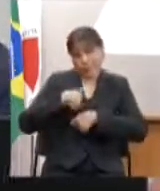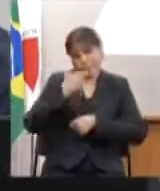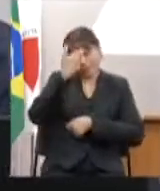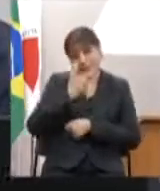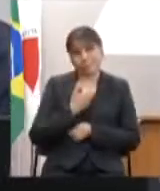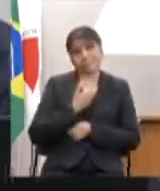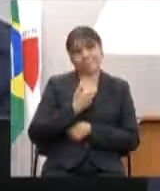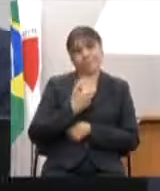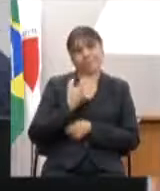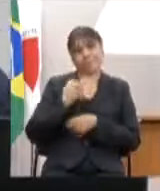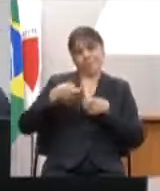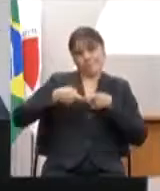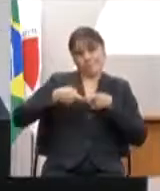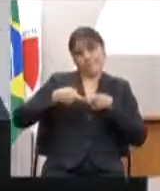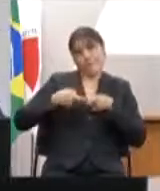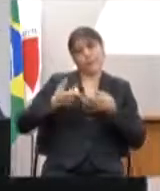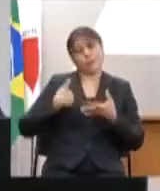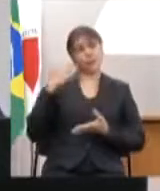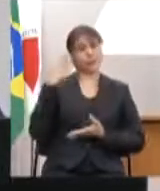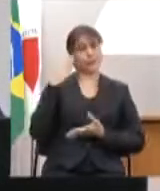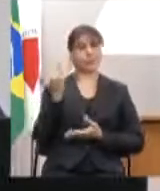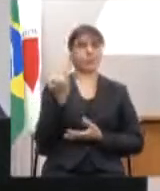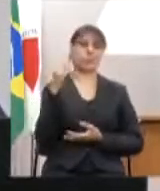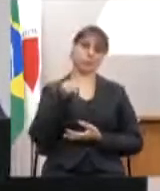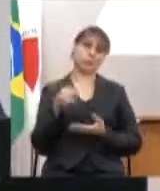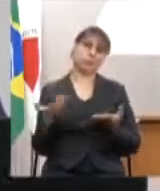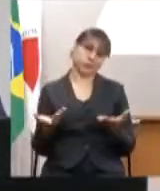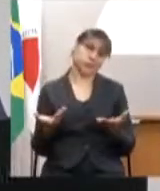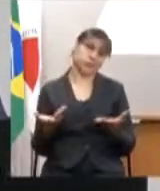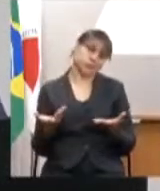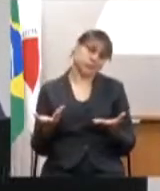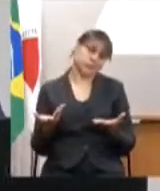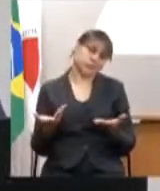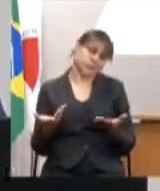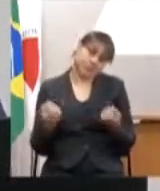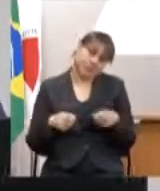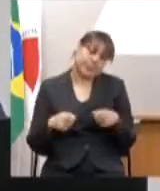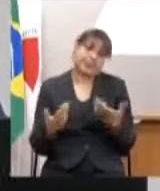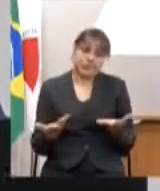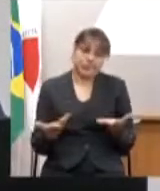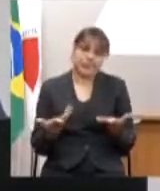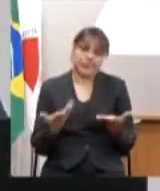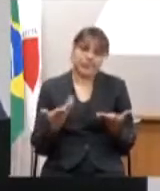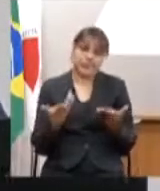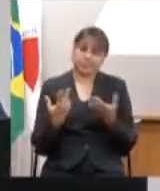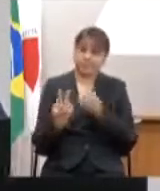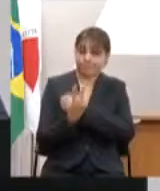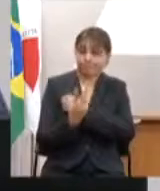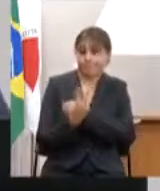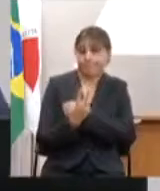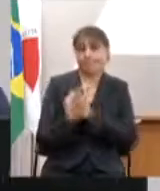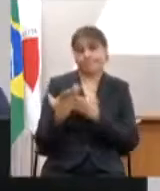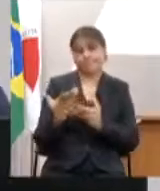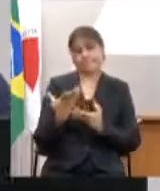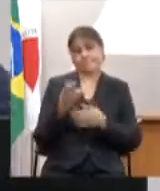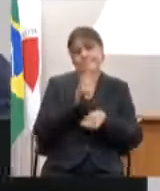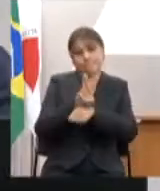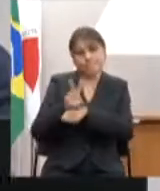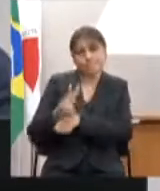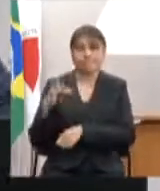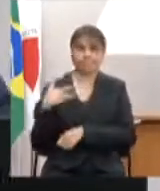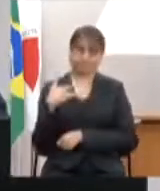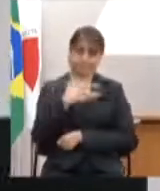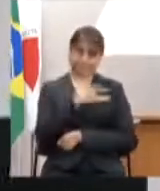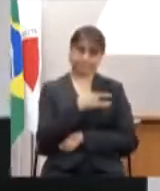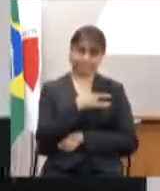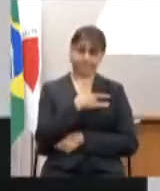de médico, entendo que é necessário isso. é importante isso, para preservar a saúde de todos e todas.